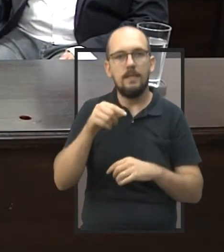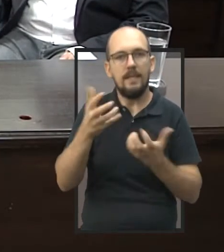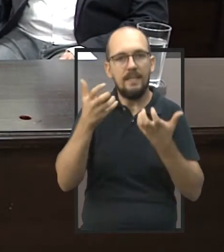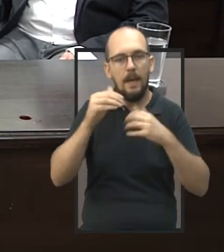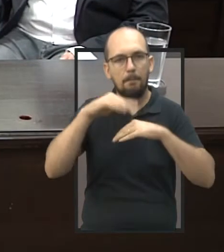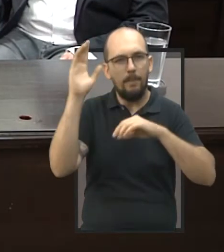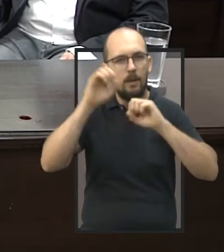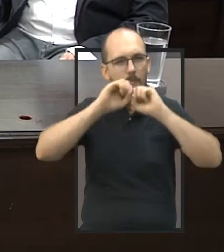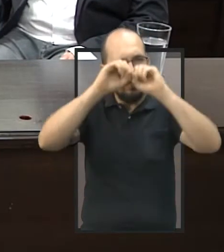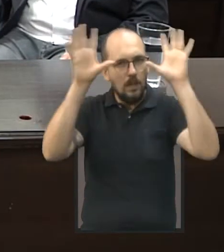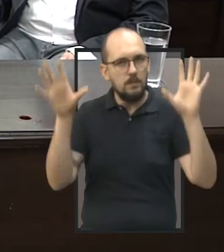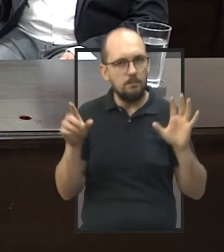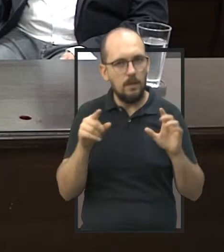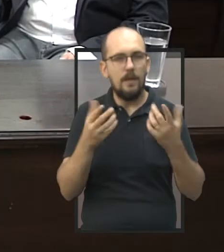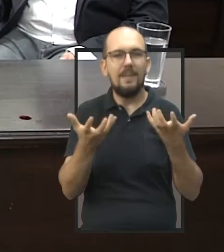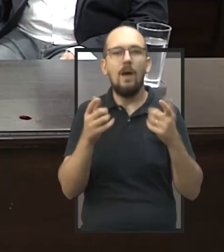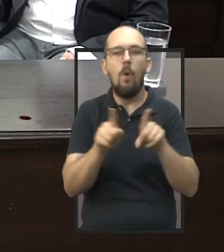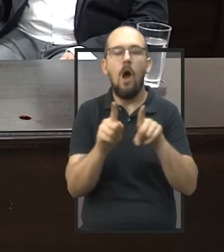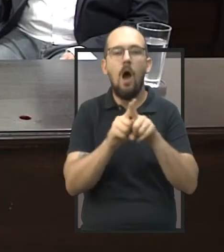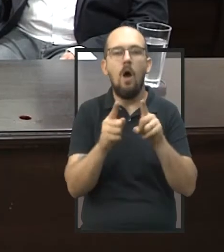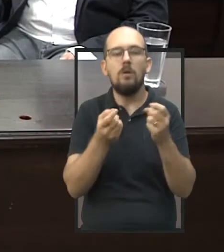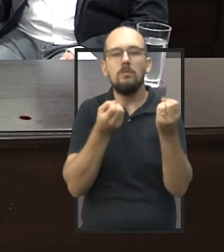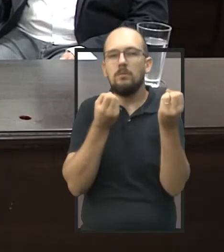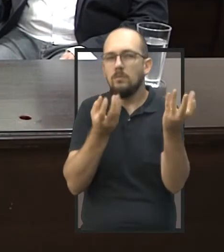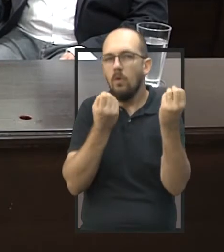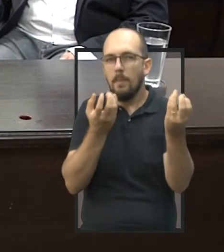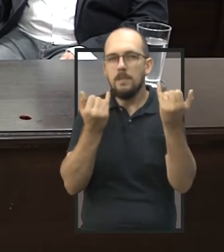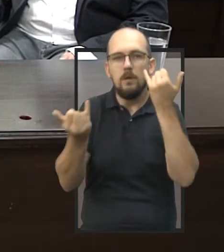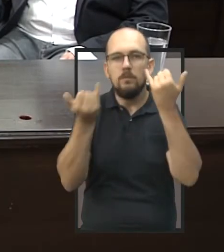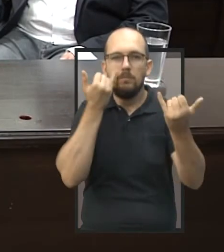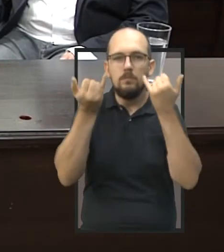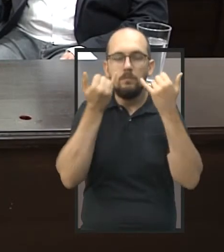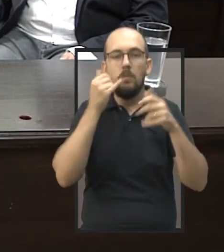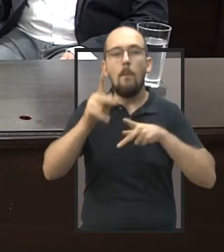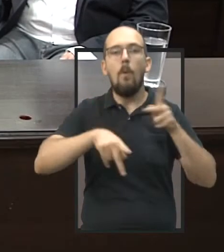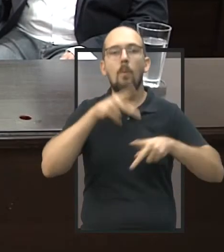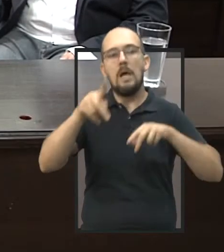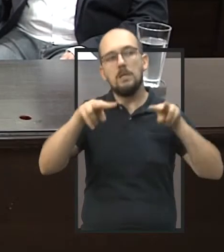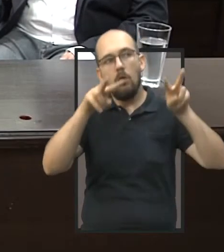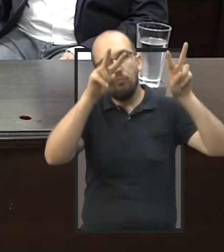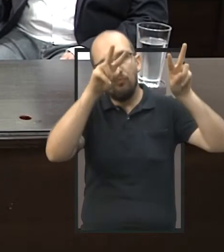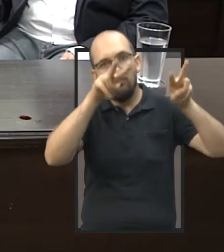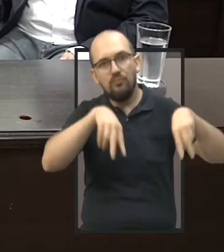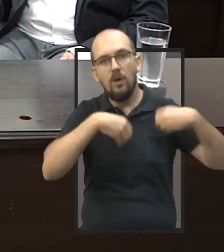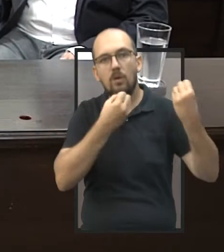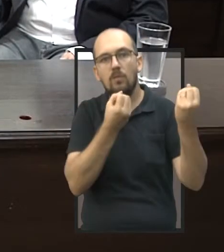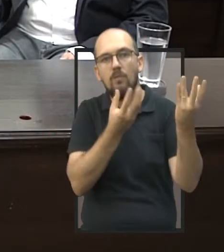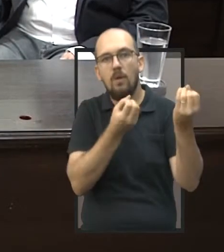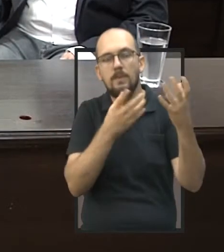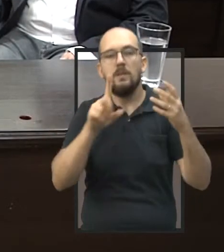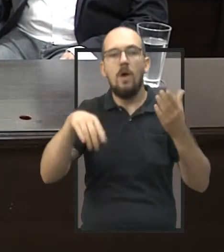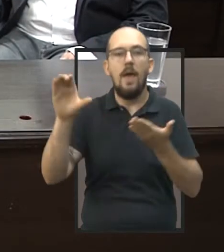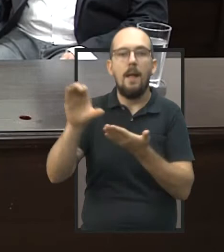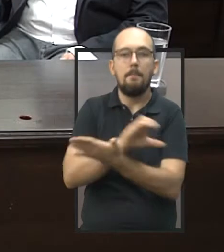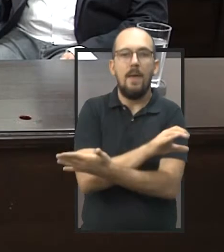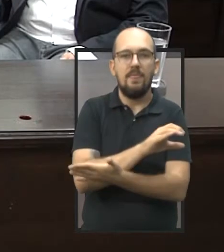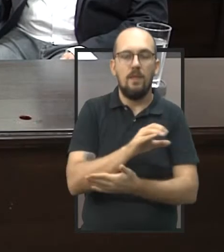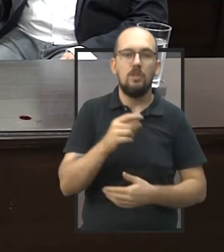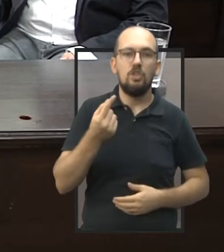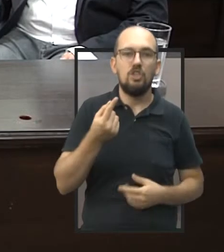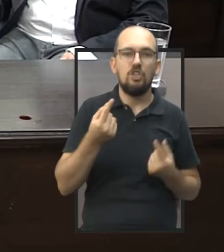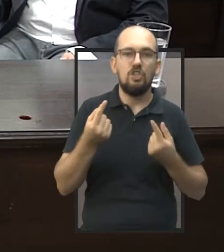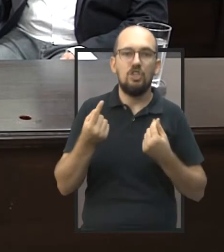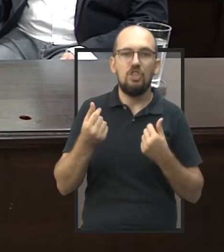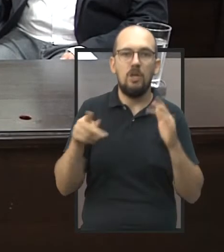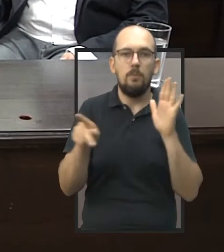mais transparência, quer facilitar o acesso da população com relação às emendas recebidas, o